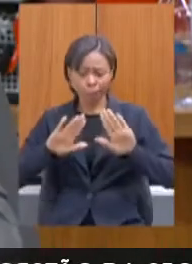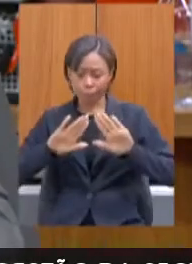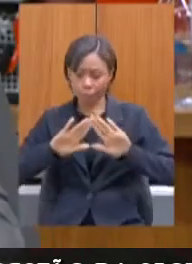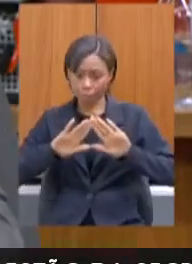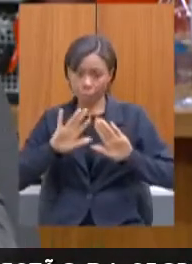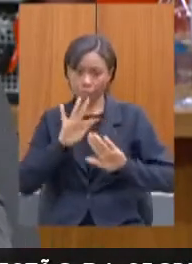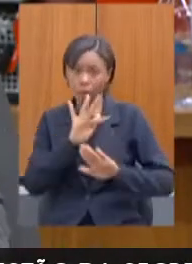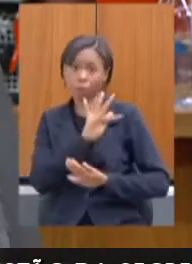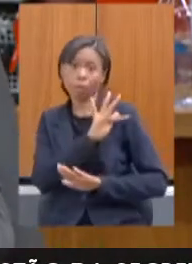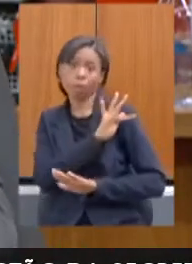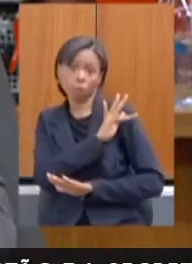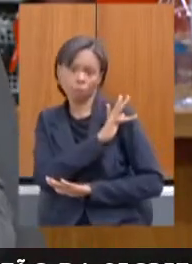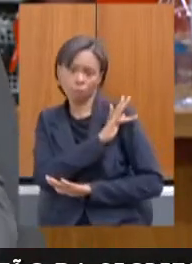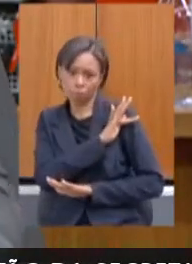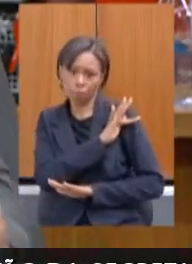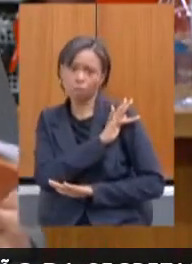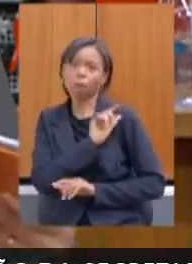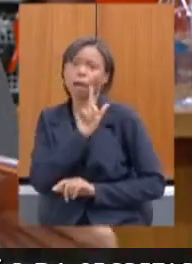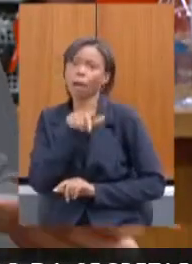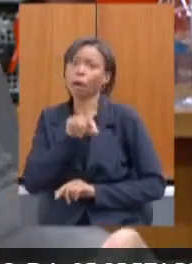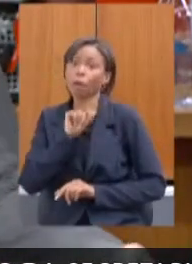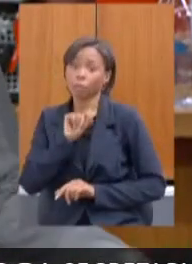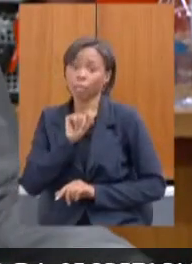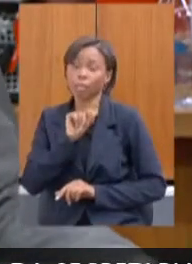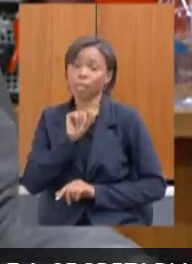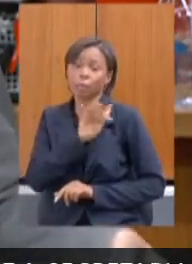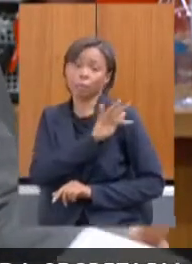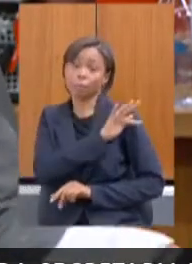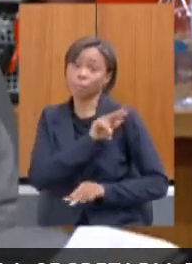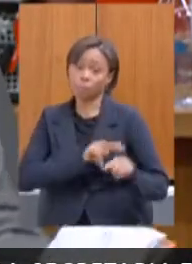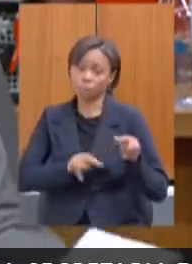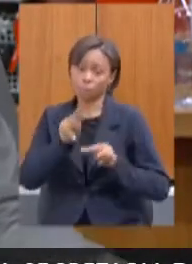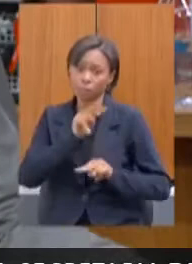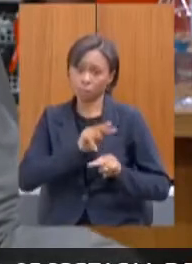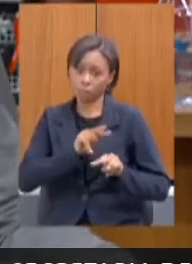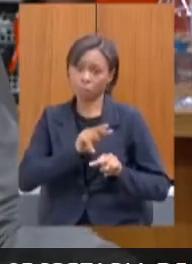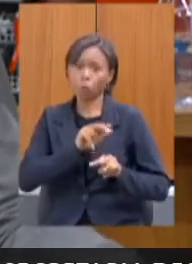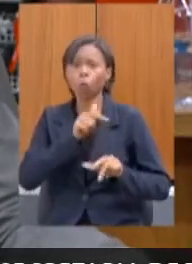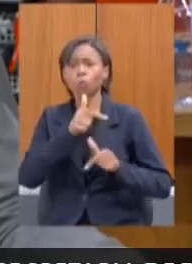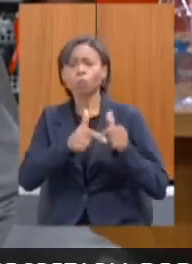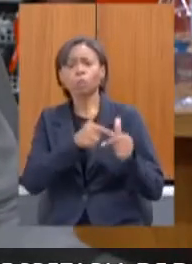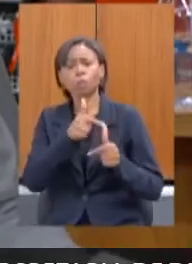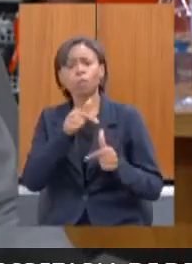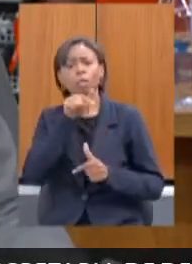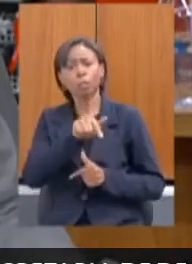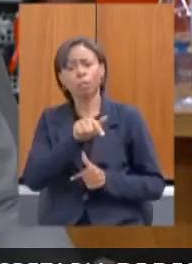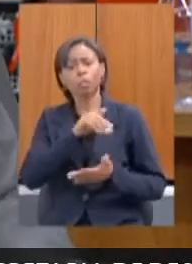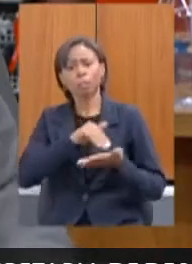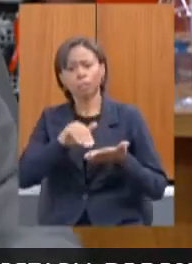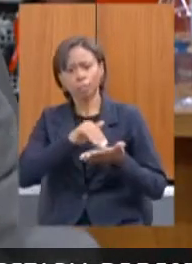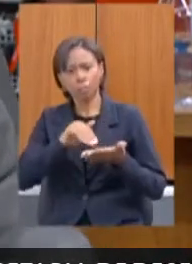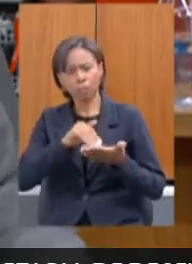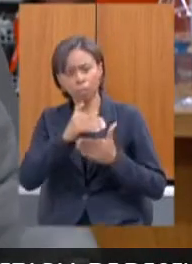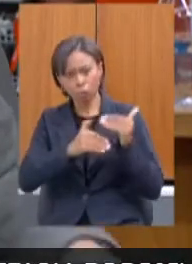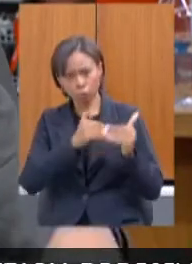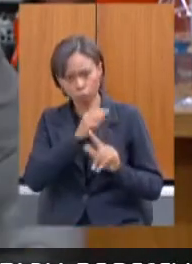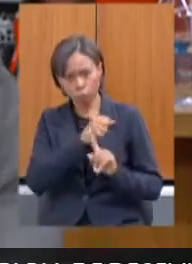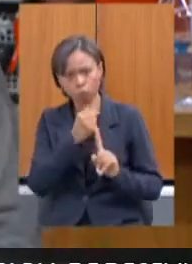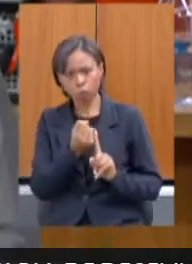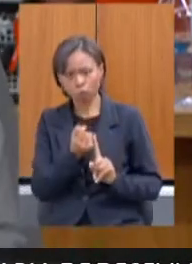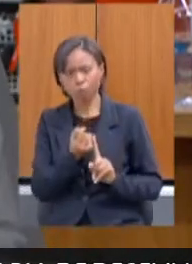fiscalizar a atuação da Secretaria de Desenvolvimento Social. E aí, eu venho destacar alguns pontos